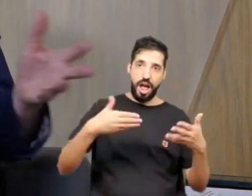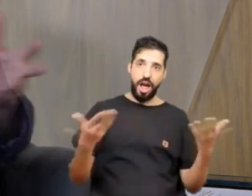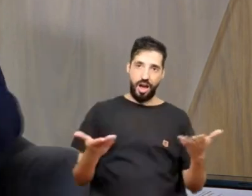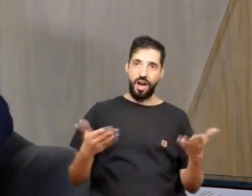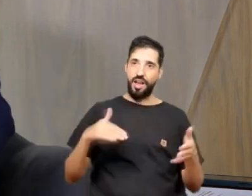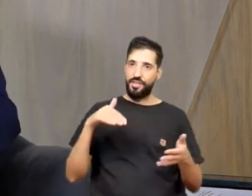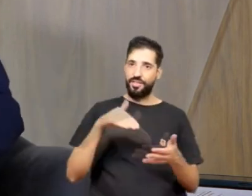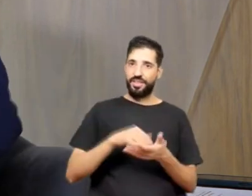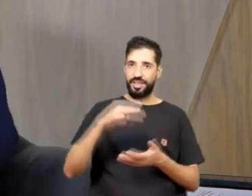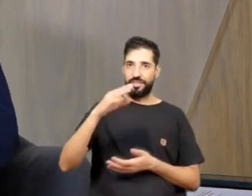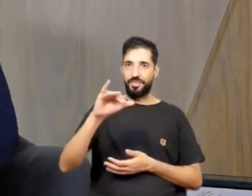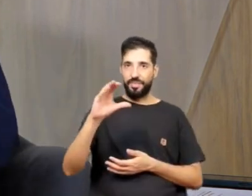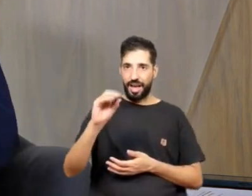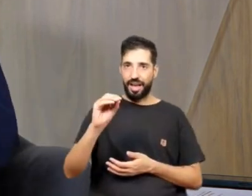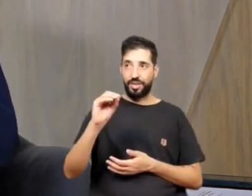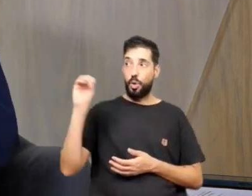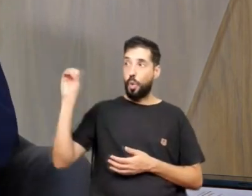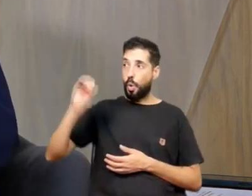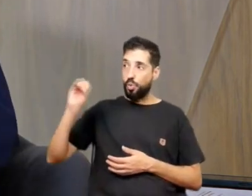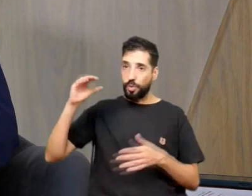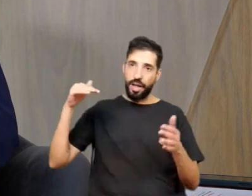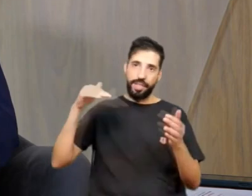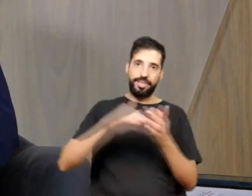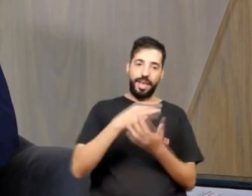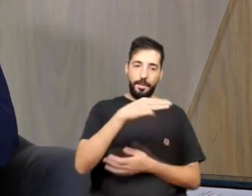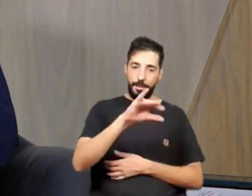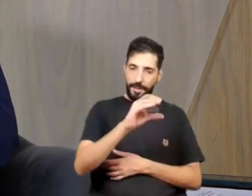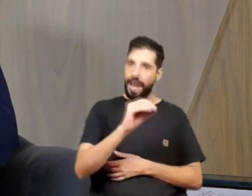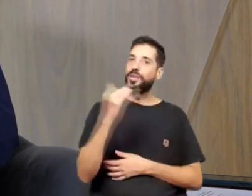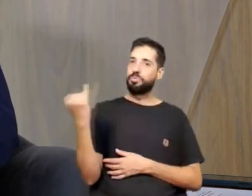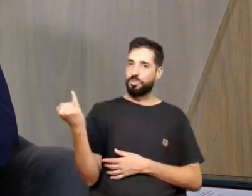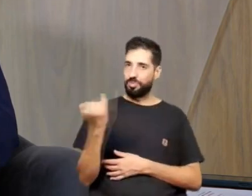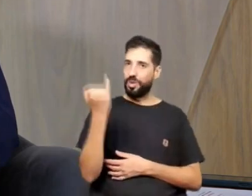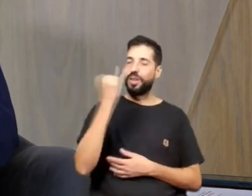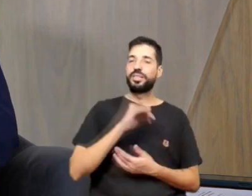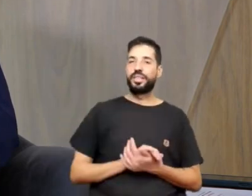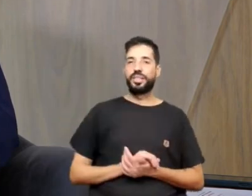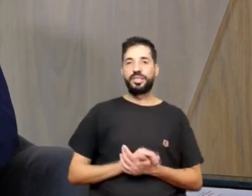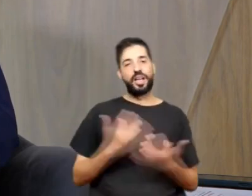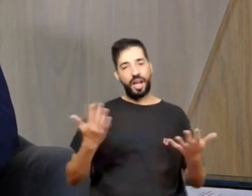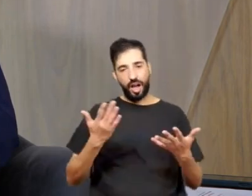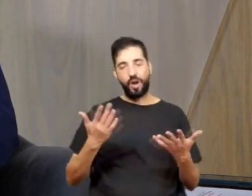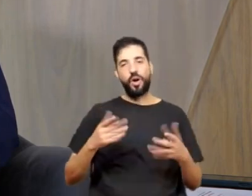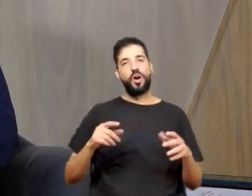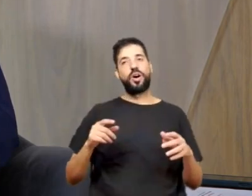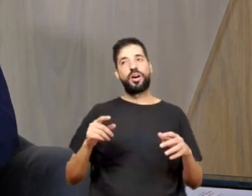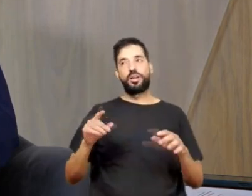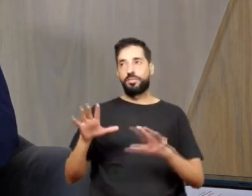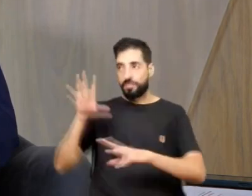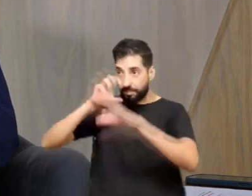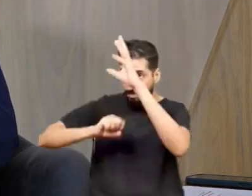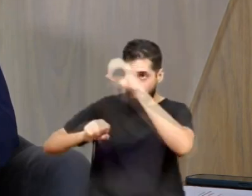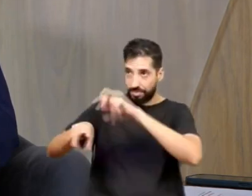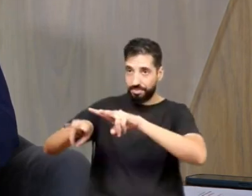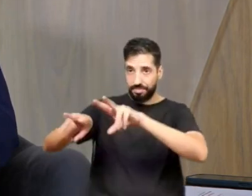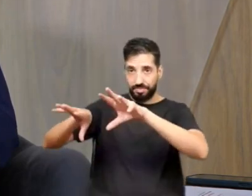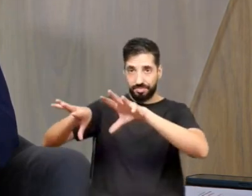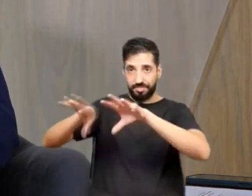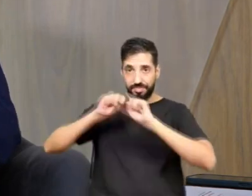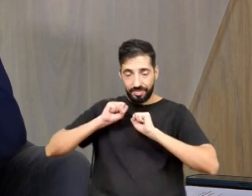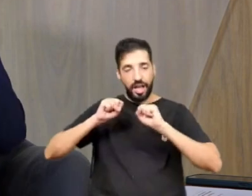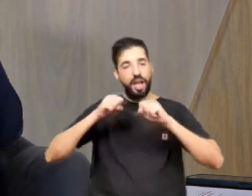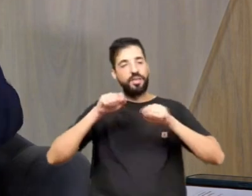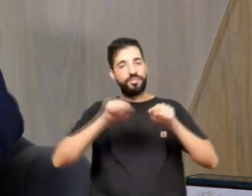outubro a março, foi muito importante e agora é implantar tudo isso que nós fizemos, plantamos, vamos